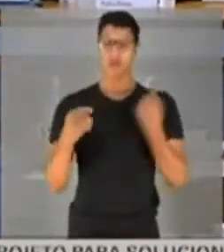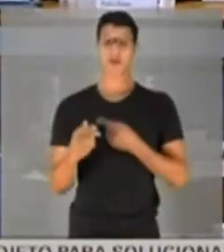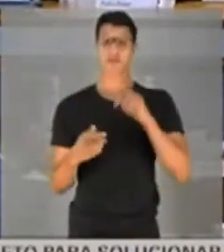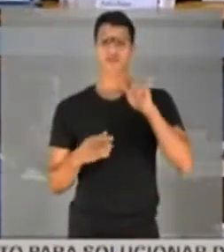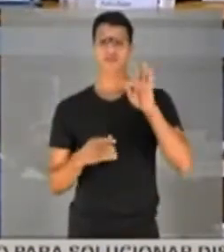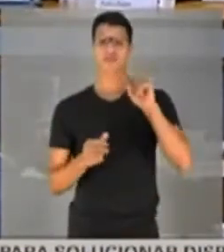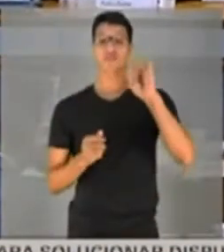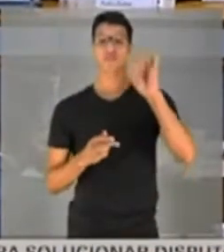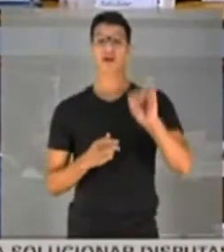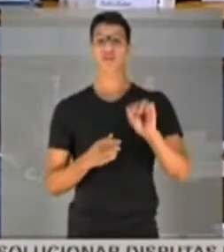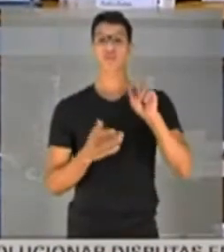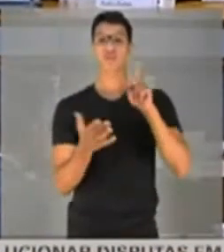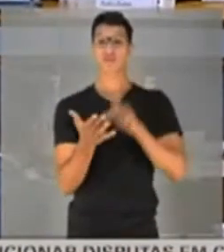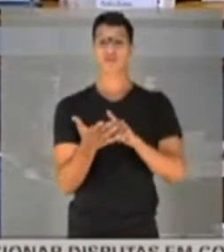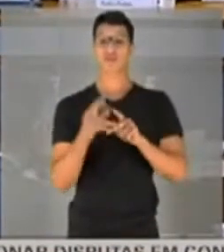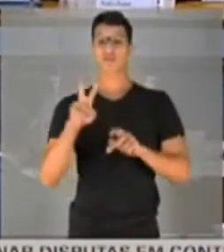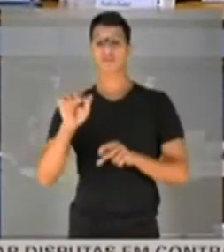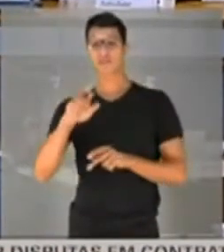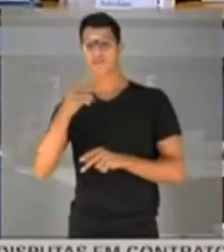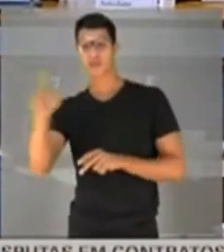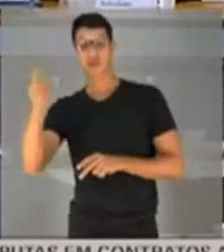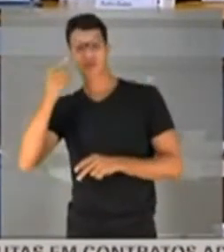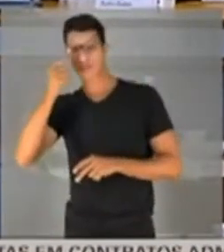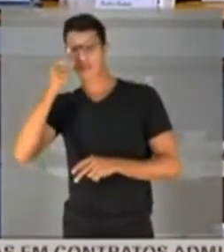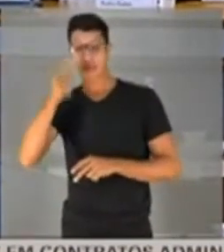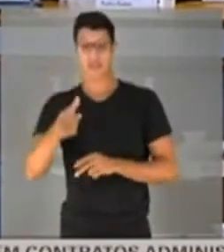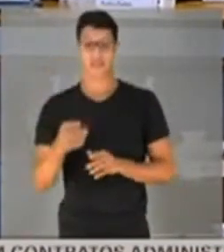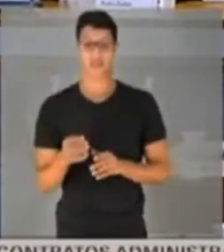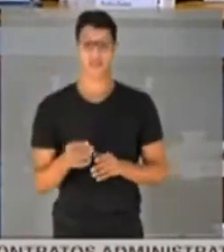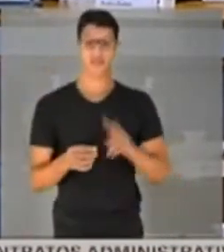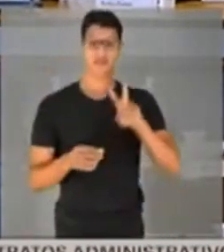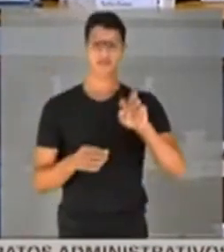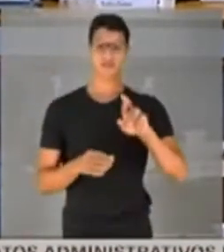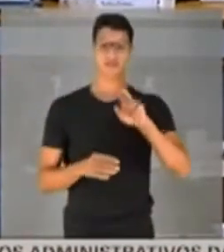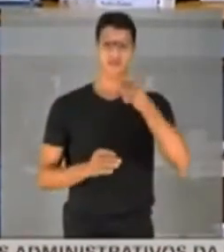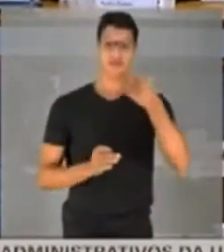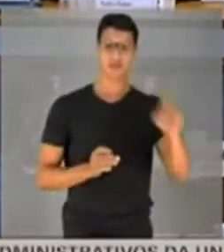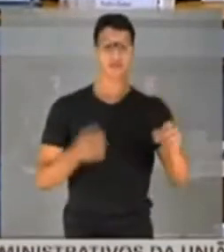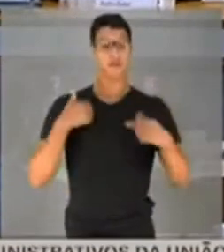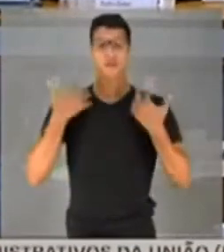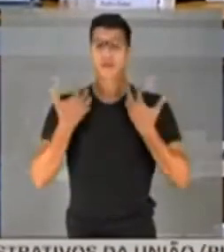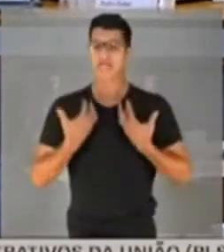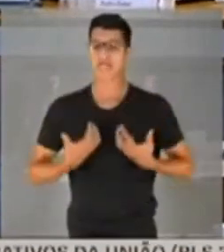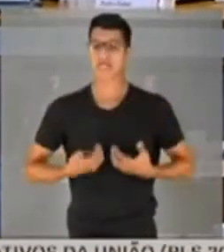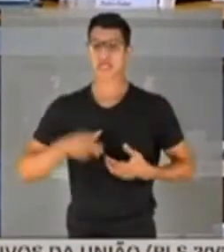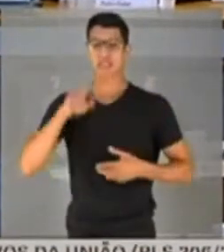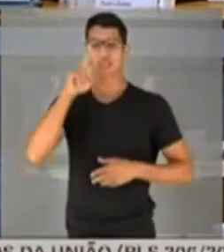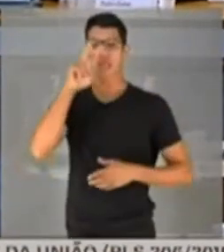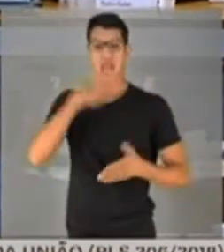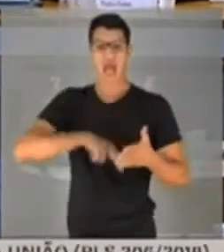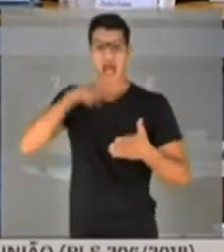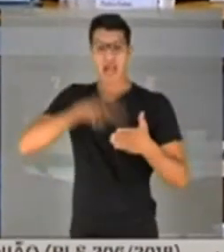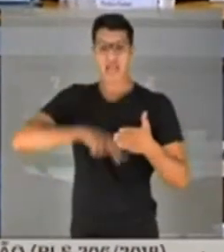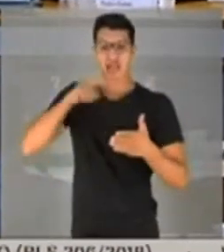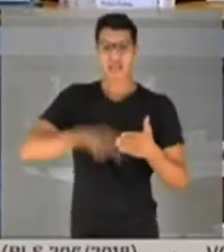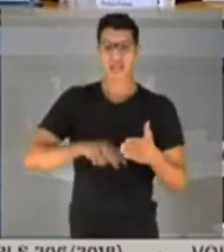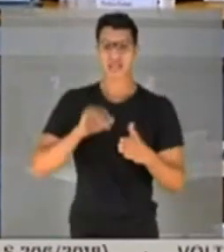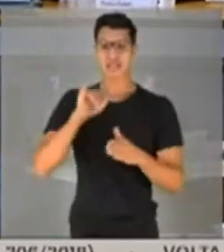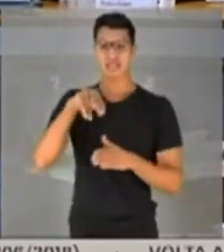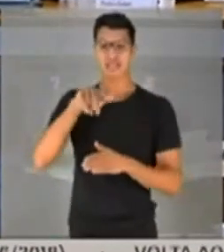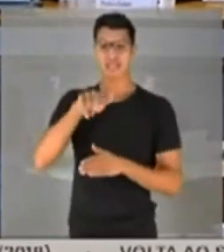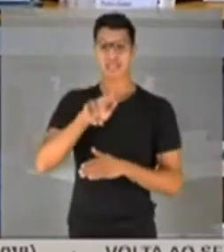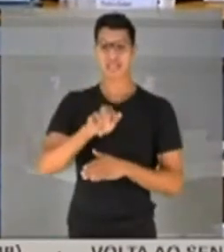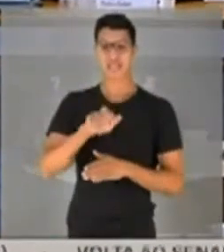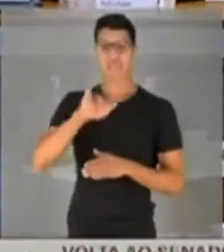fato verdadeiro. As versões não me interessam. A versão, eu estou cansado de ler versões em inquéritos,